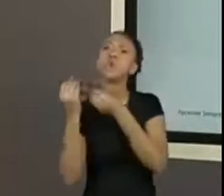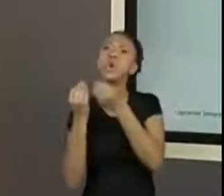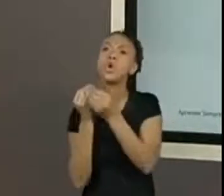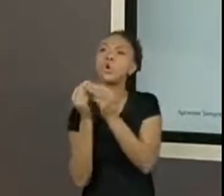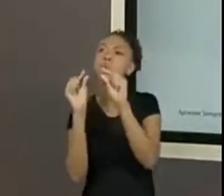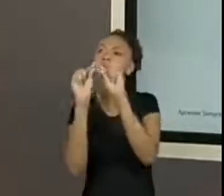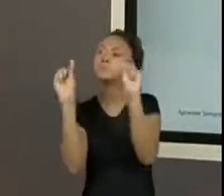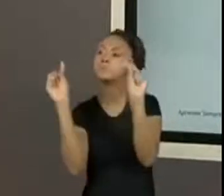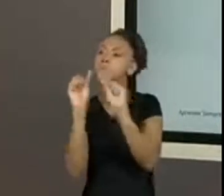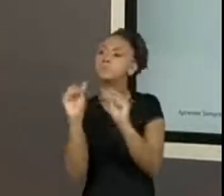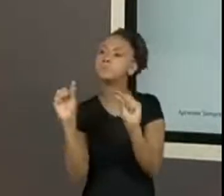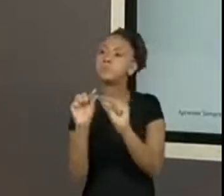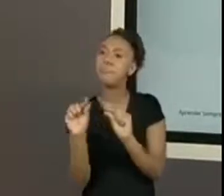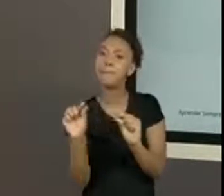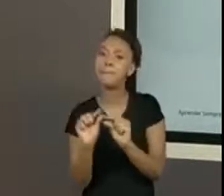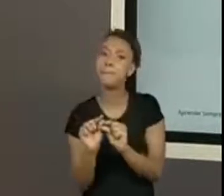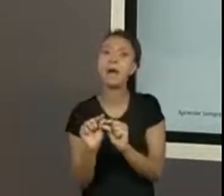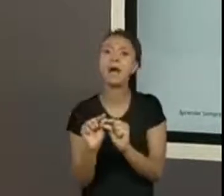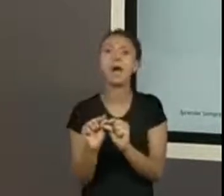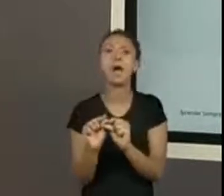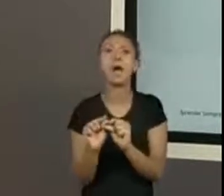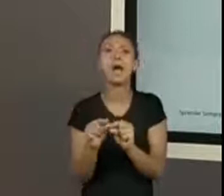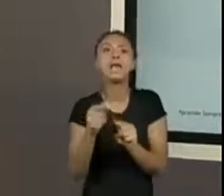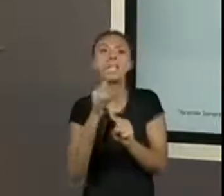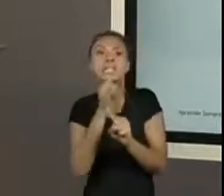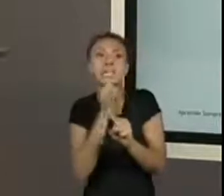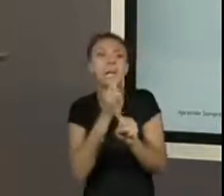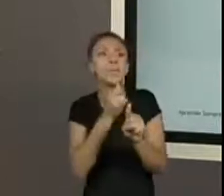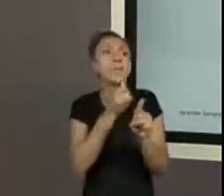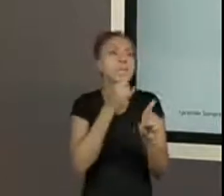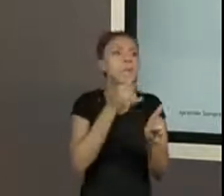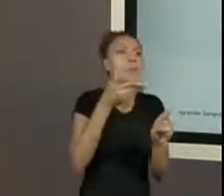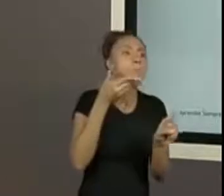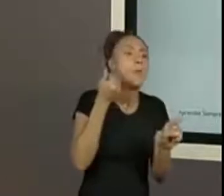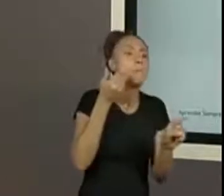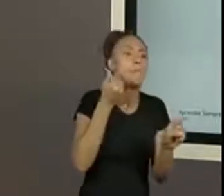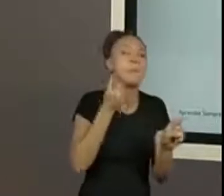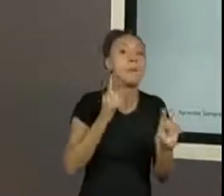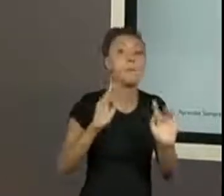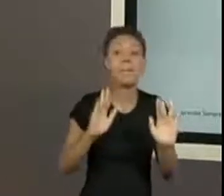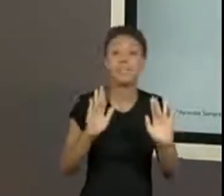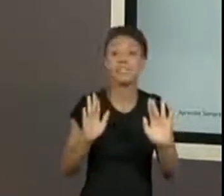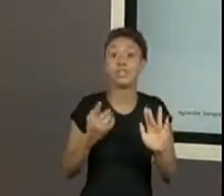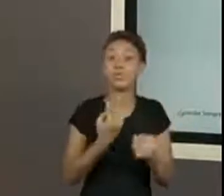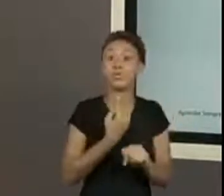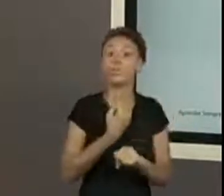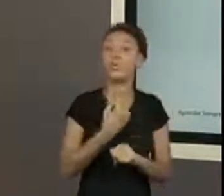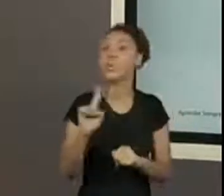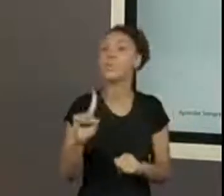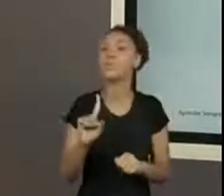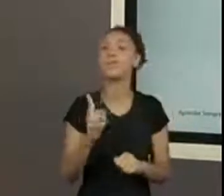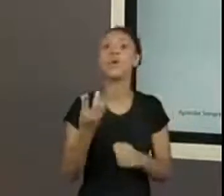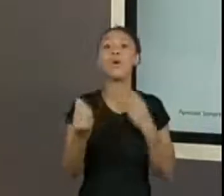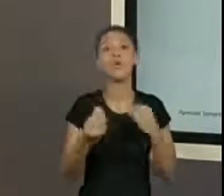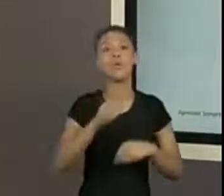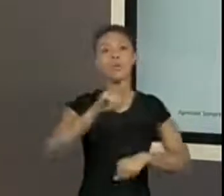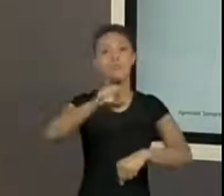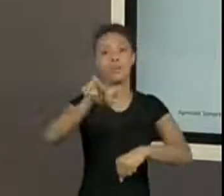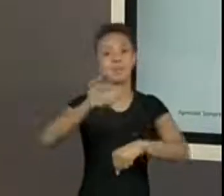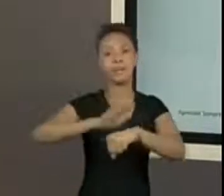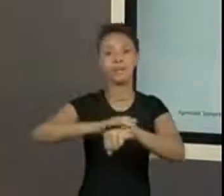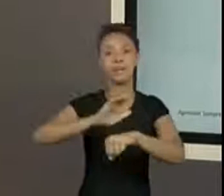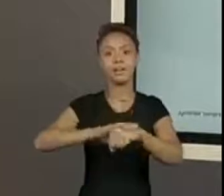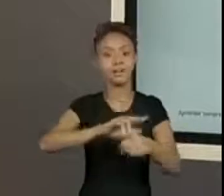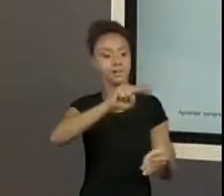aumentou o repertório. Mas, o final de tudo mesmo é o momento de leitura, através de uma apresentação, de uma sessão,